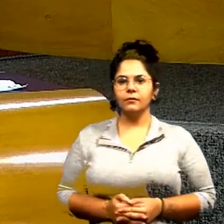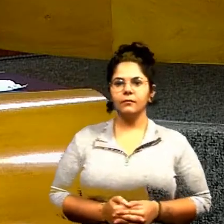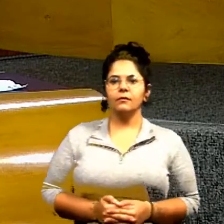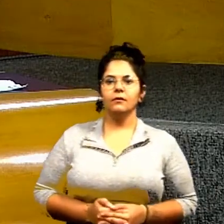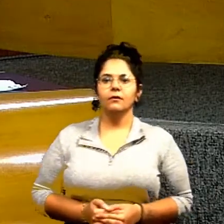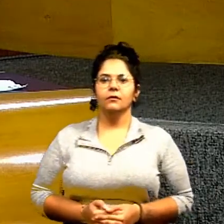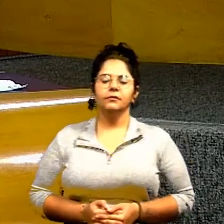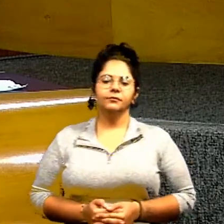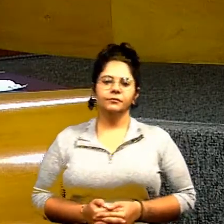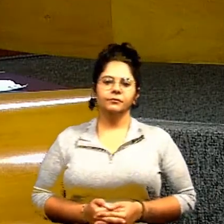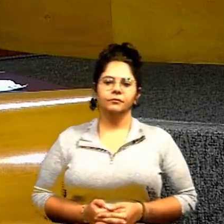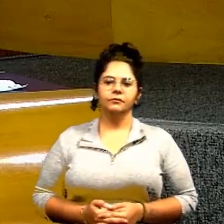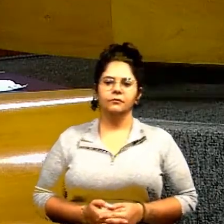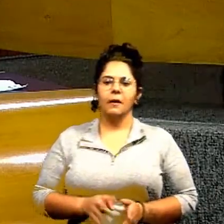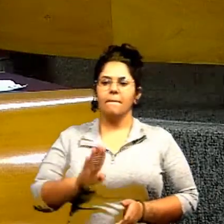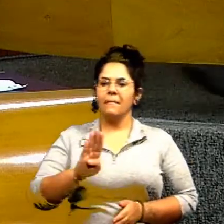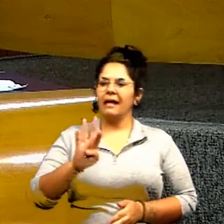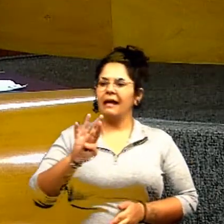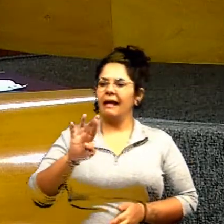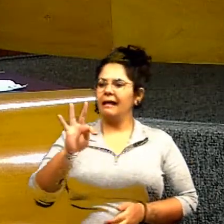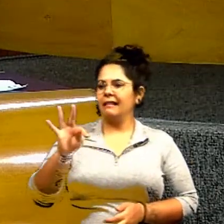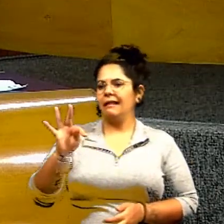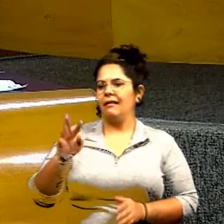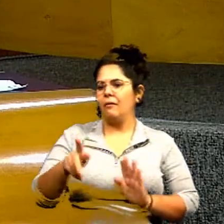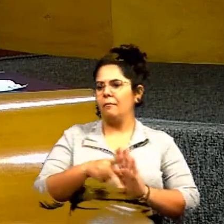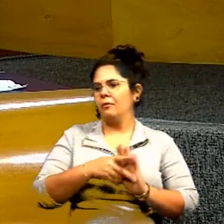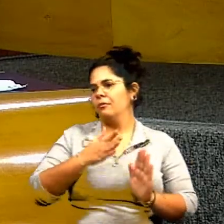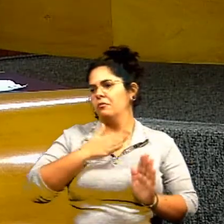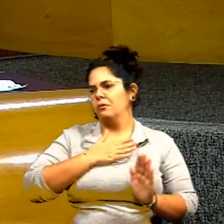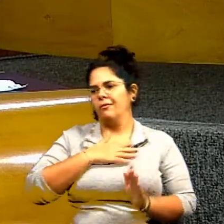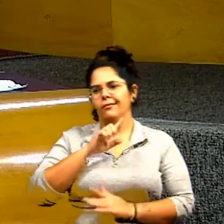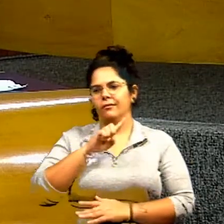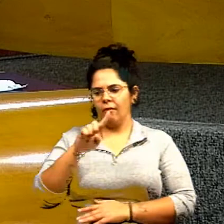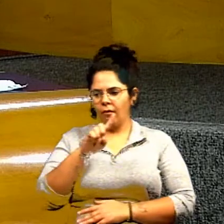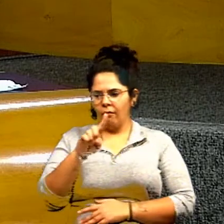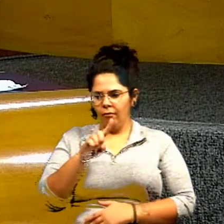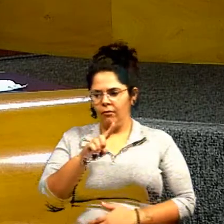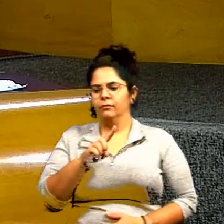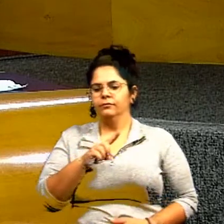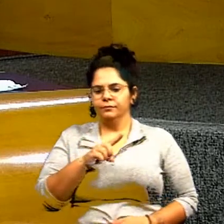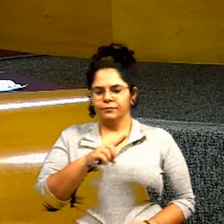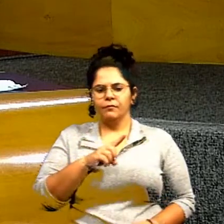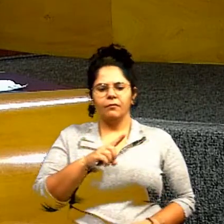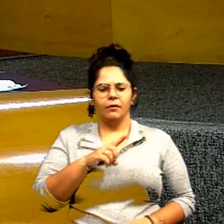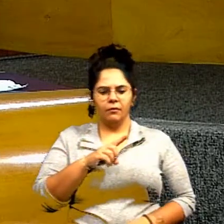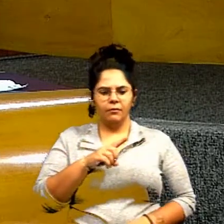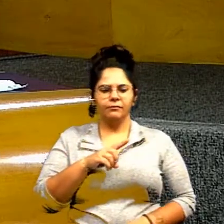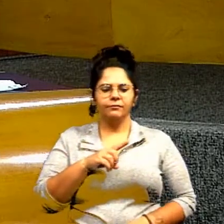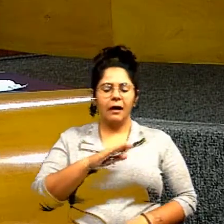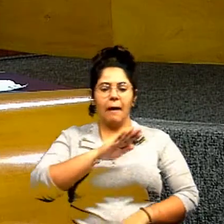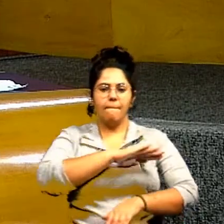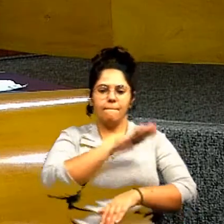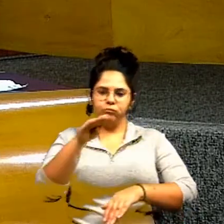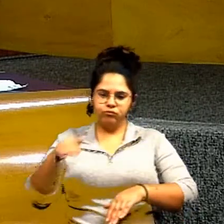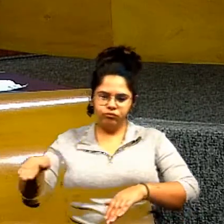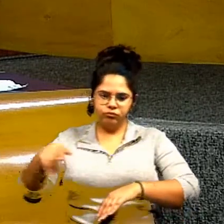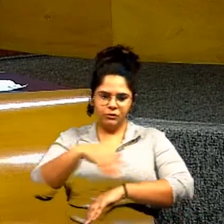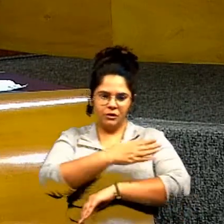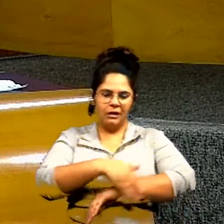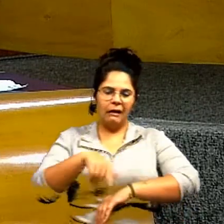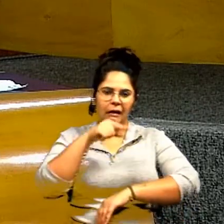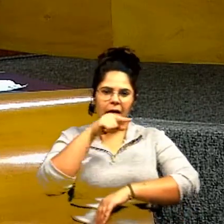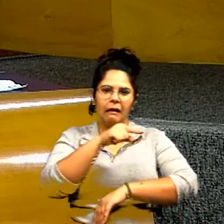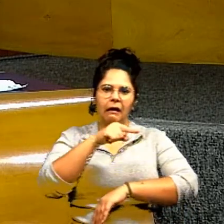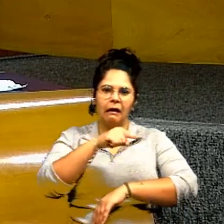Não é minha, não. O BRT não é meu. A ponte lá da Jamel Sicílio não é minha. Não fui eu que pedi.